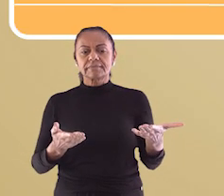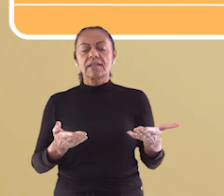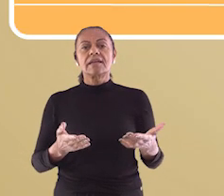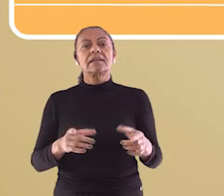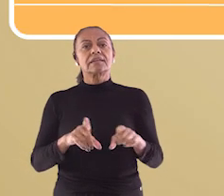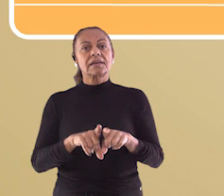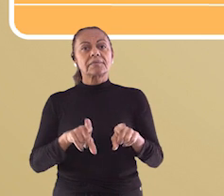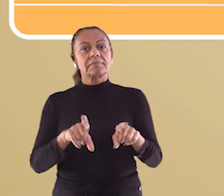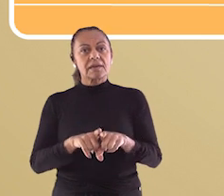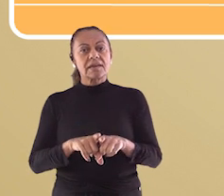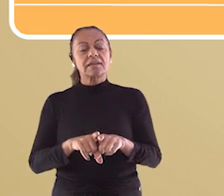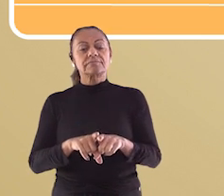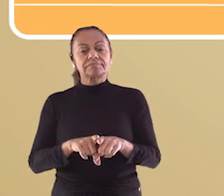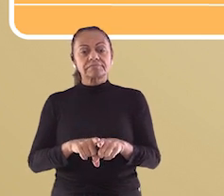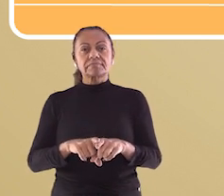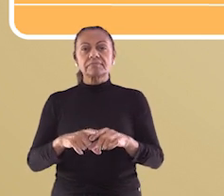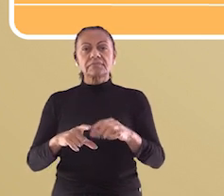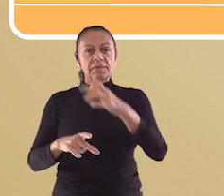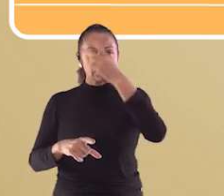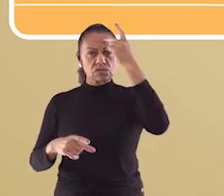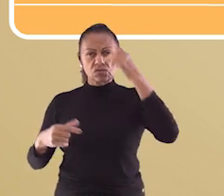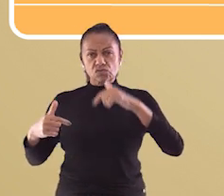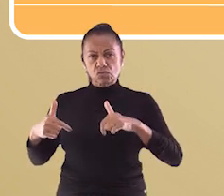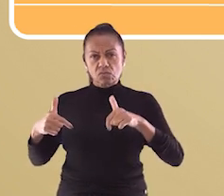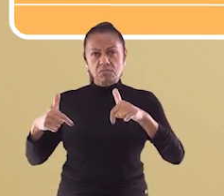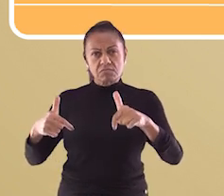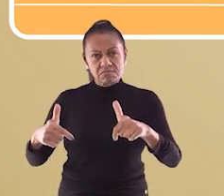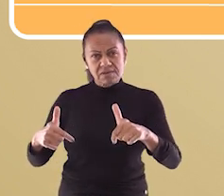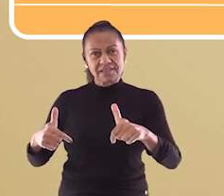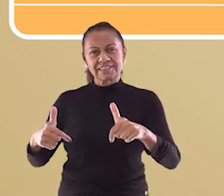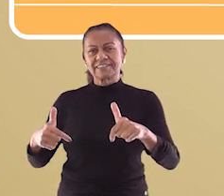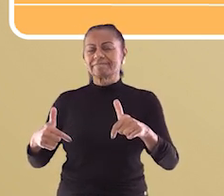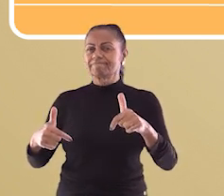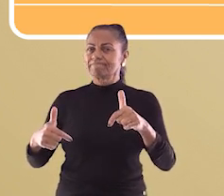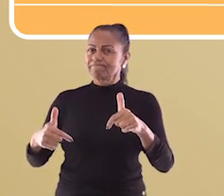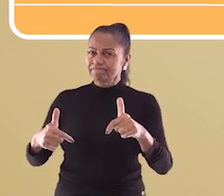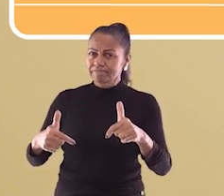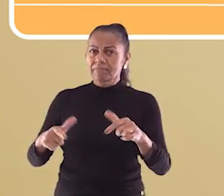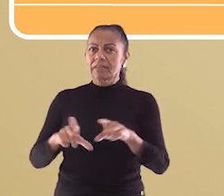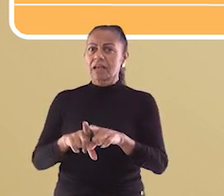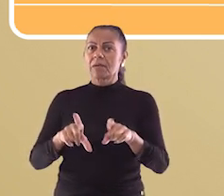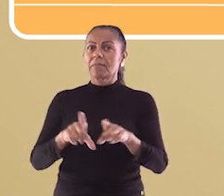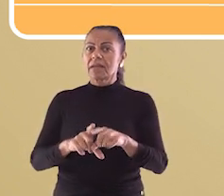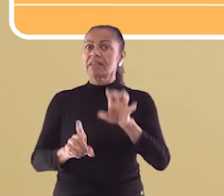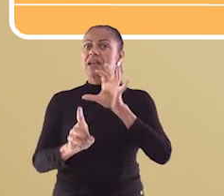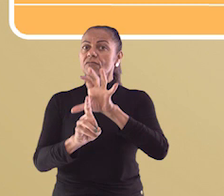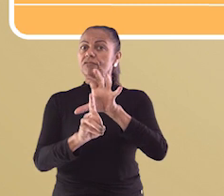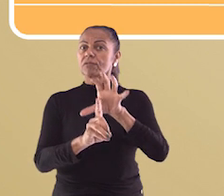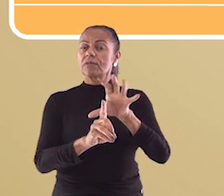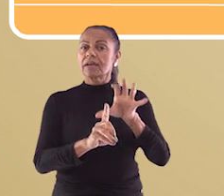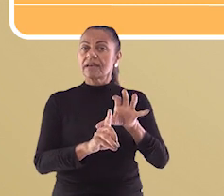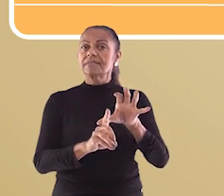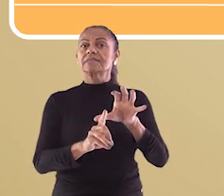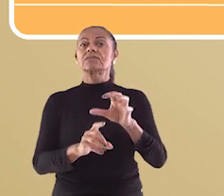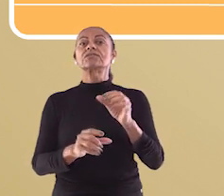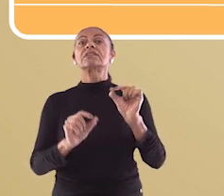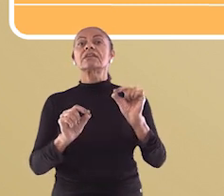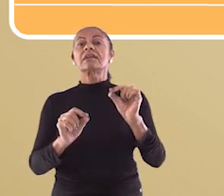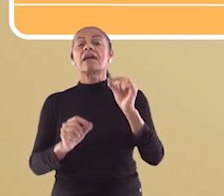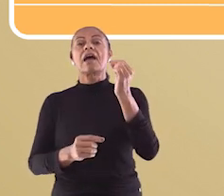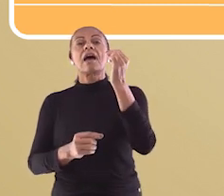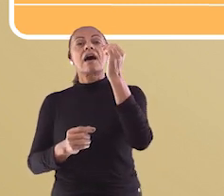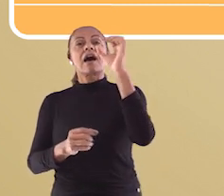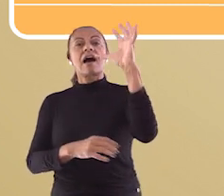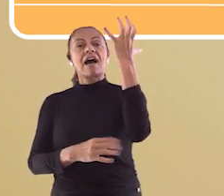causas naturais, vimos que as ações humanas exercem um forte papel provocador de enchentes, tais